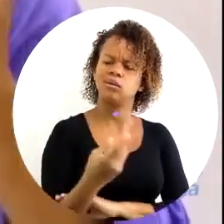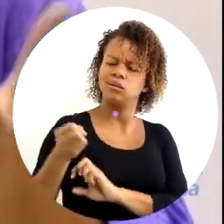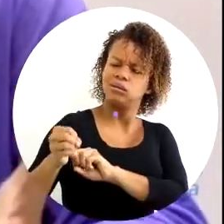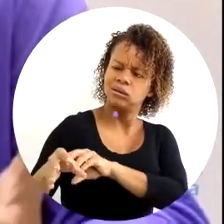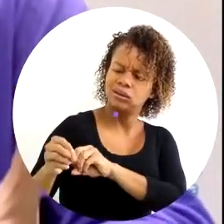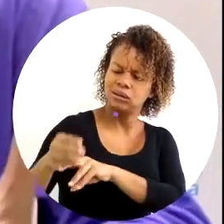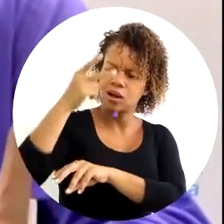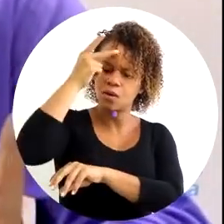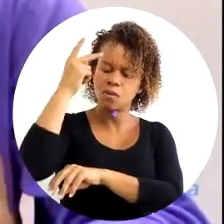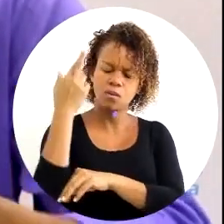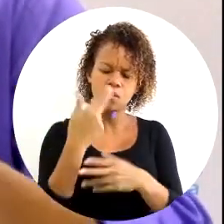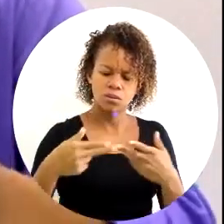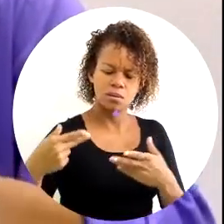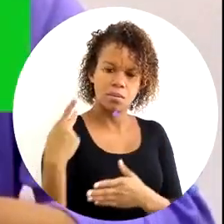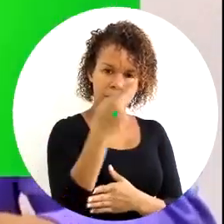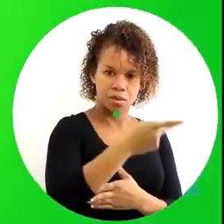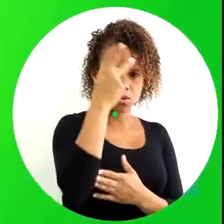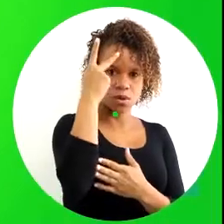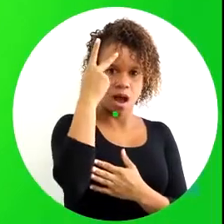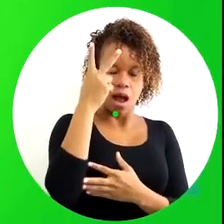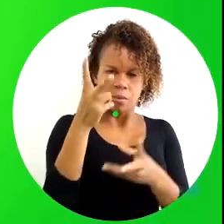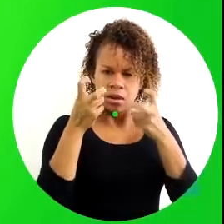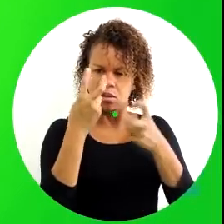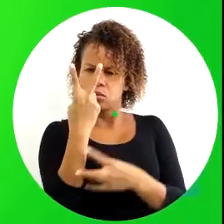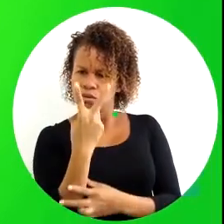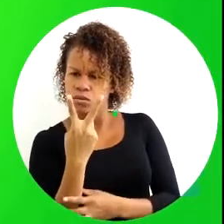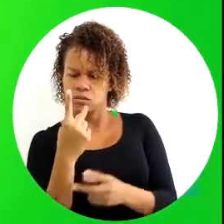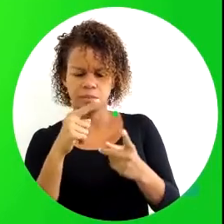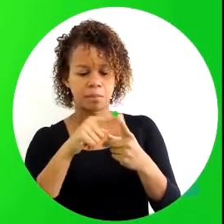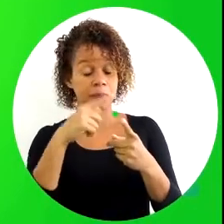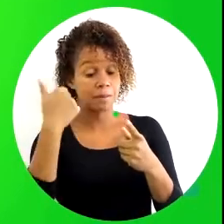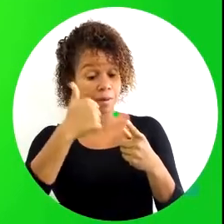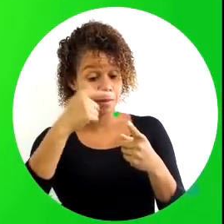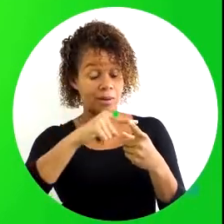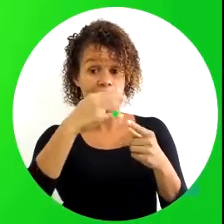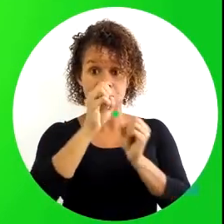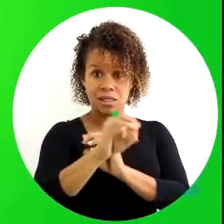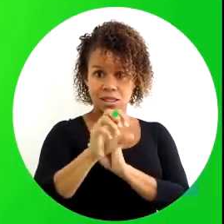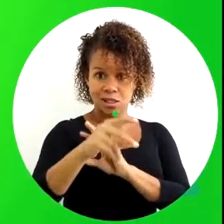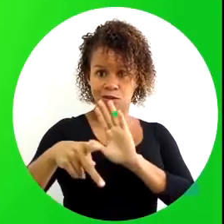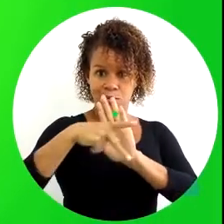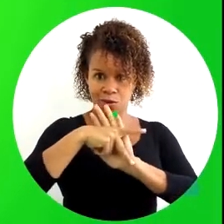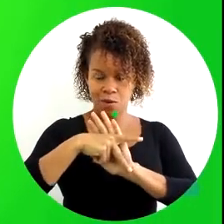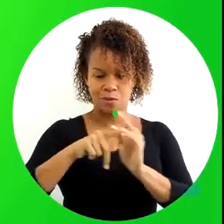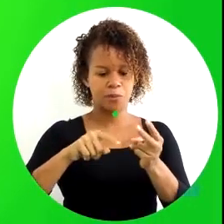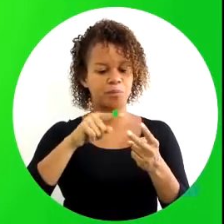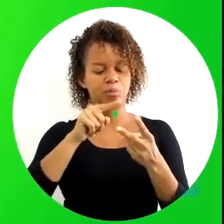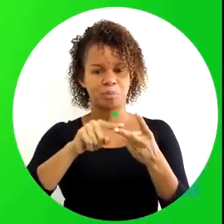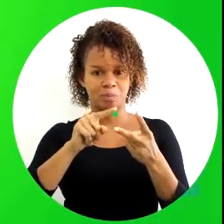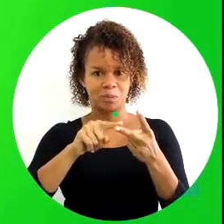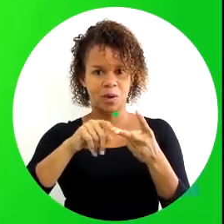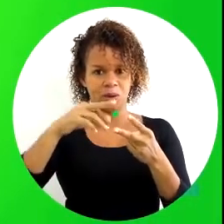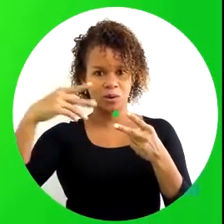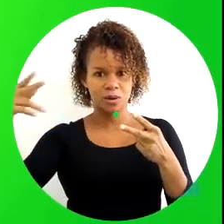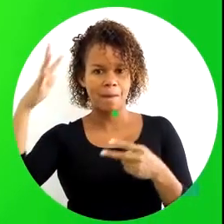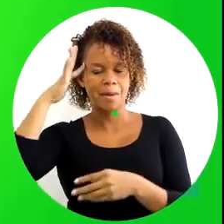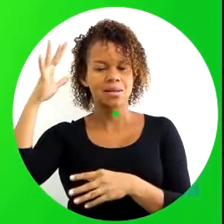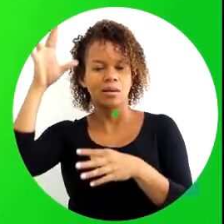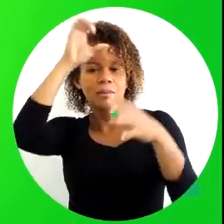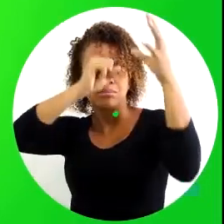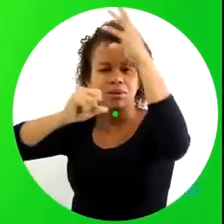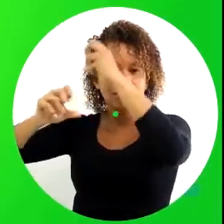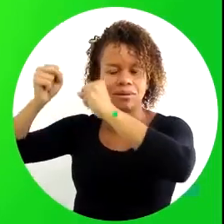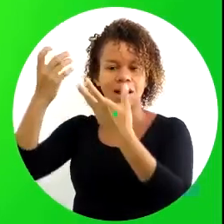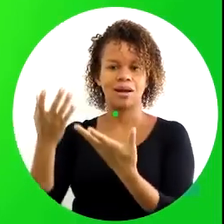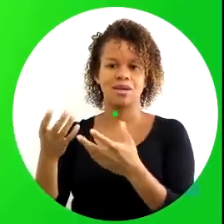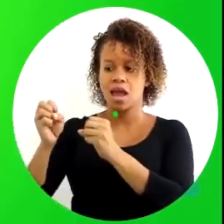quando a gente ensina algo para alguém, a tem que pensar em duas coisas. Primeiro, é o ensino em si. E uma outra coisa que a precisa pensar é a